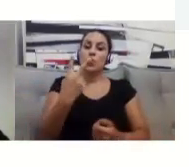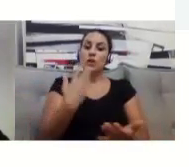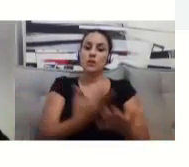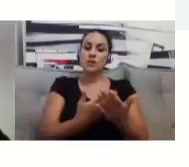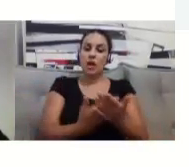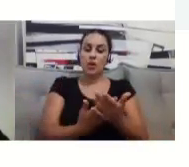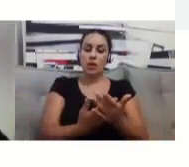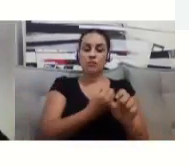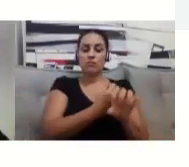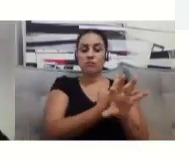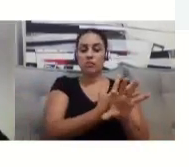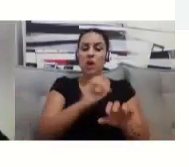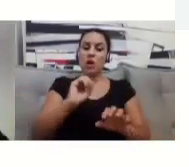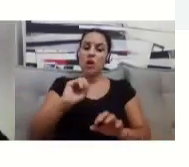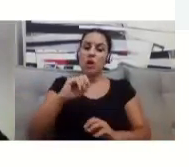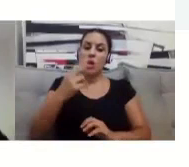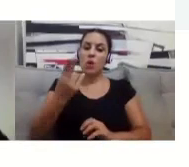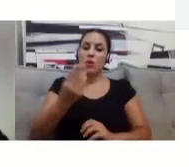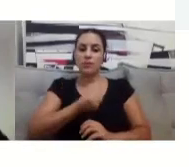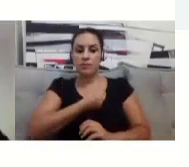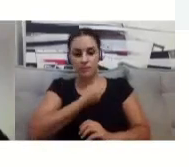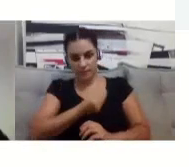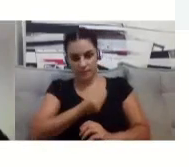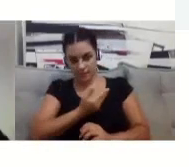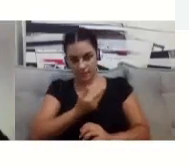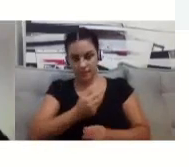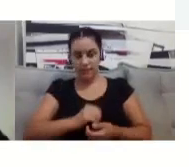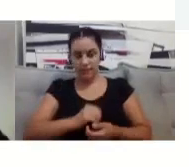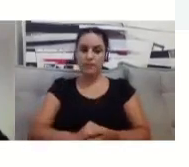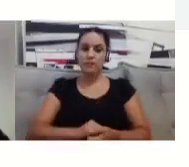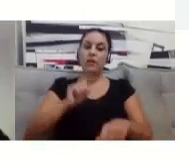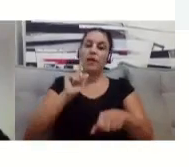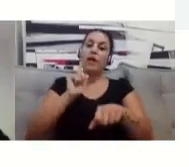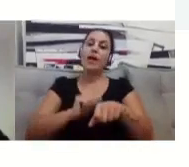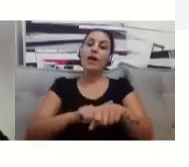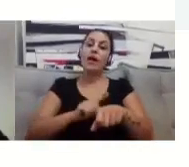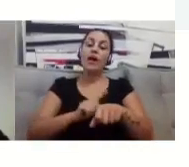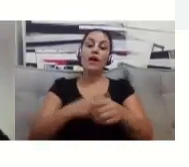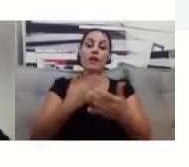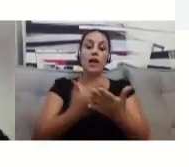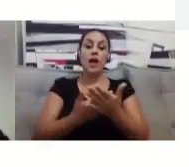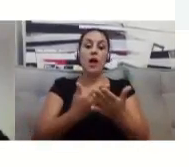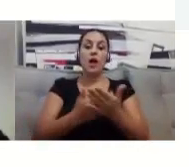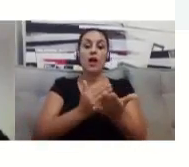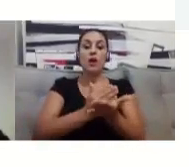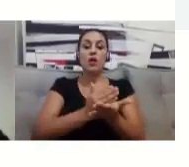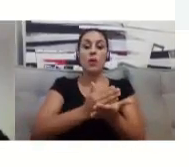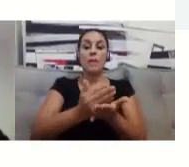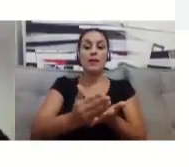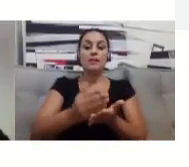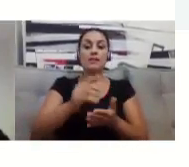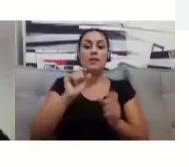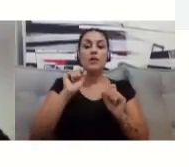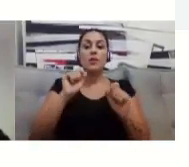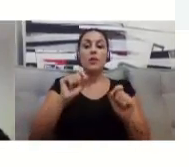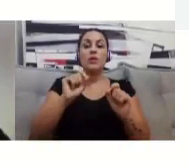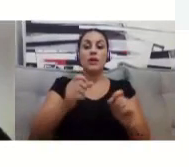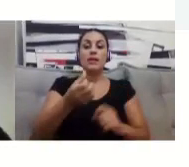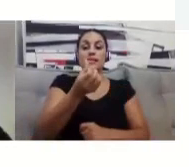agora, né? Então, os horários das aulas, é a partir de 18 horas e até as 22 horas, tá bom?